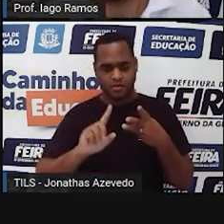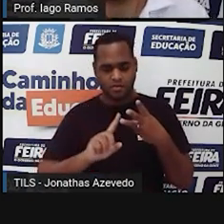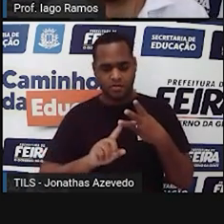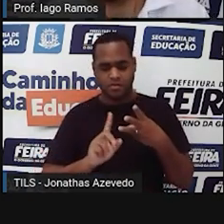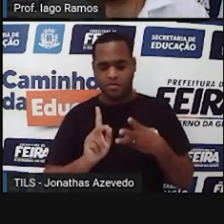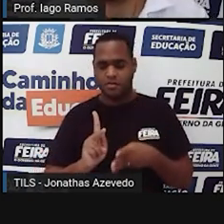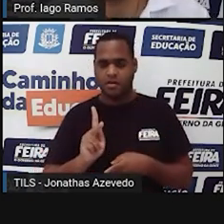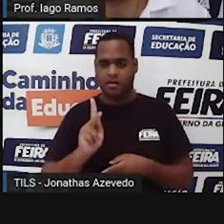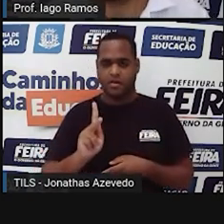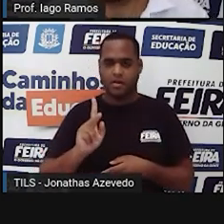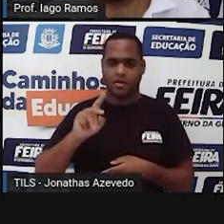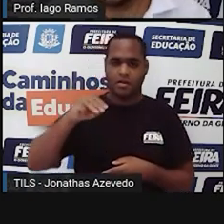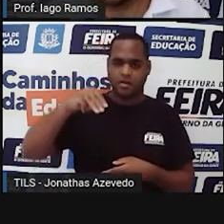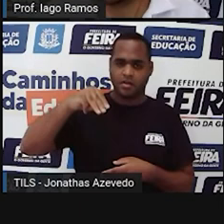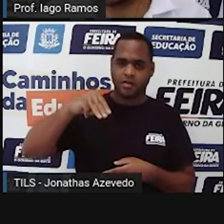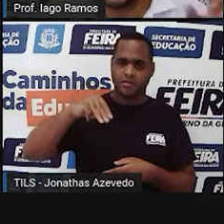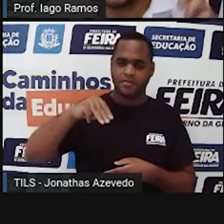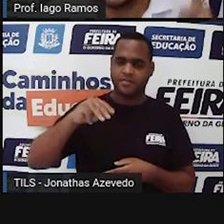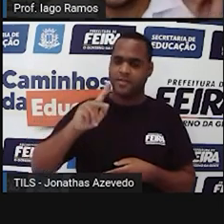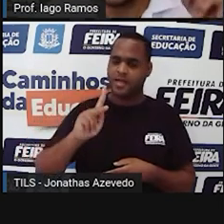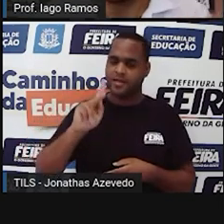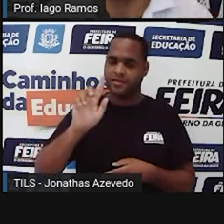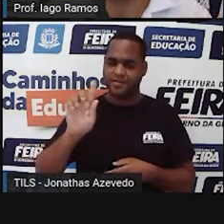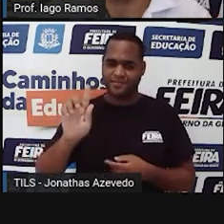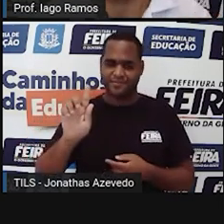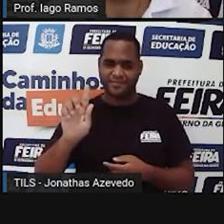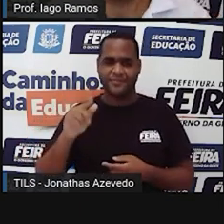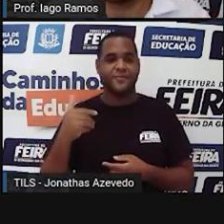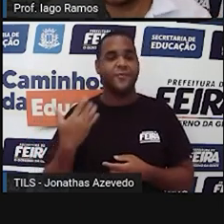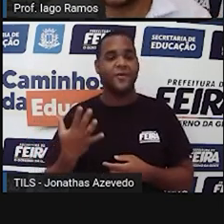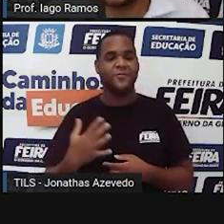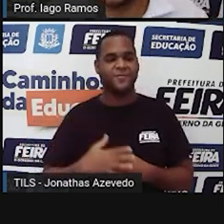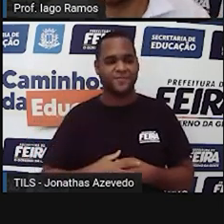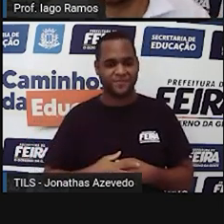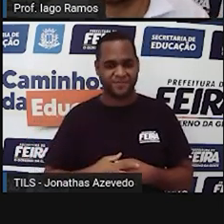ou é quilograma? Reloginho na tela.